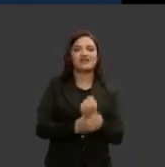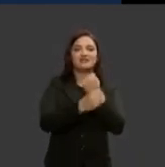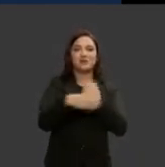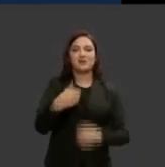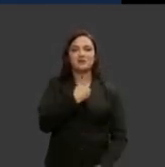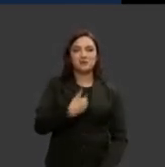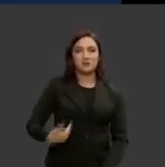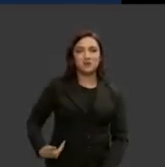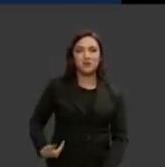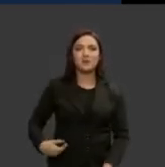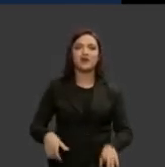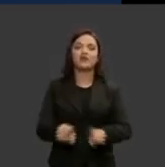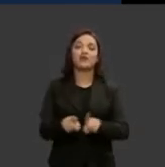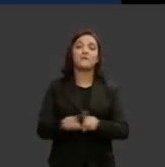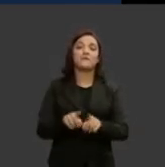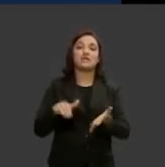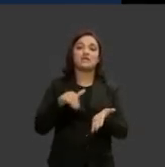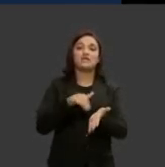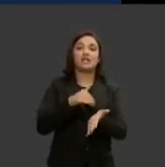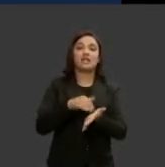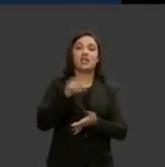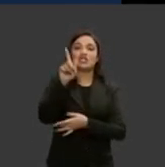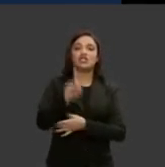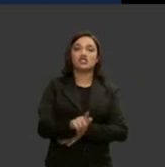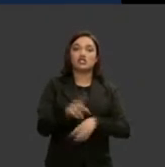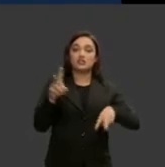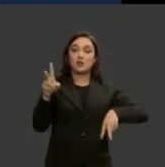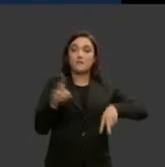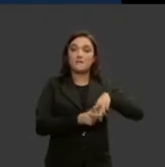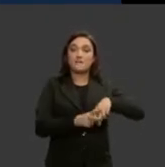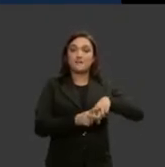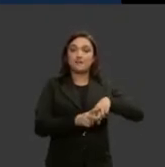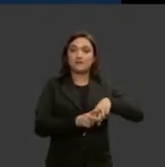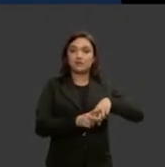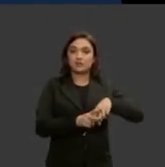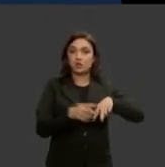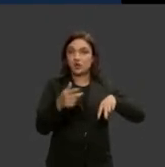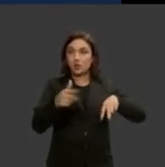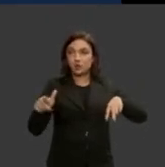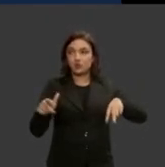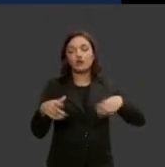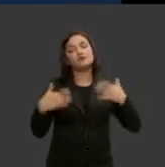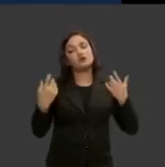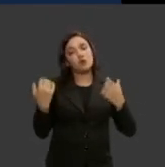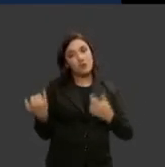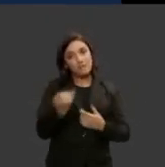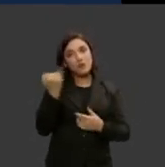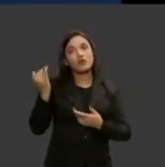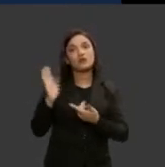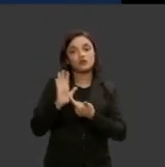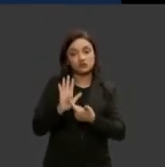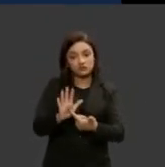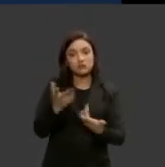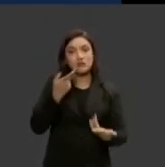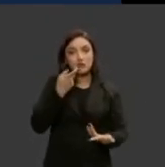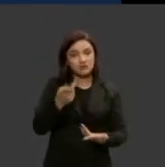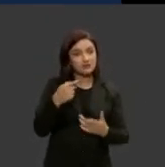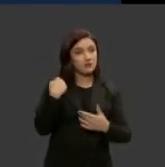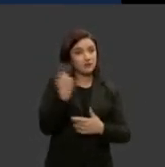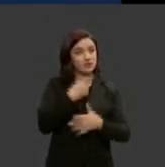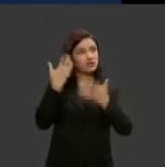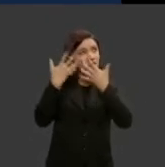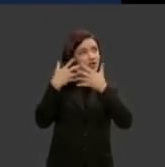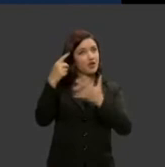secretárias de gestão prisional é algo que deve ficar registrado que serve para a nossa reflexão